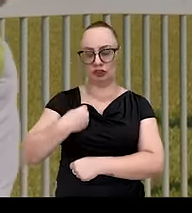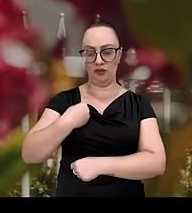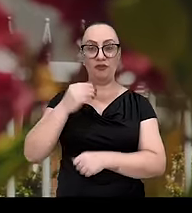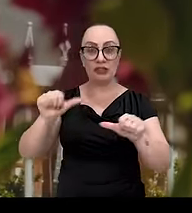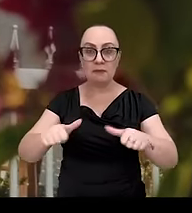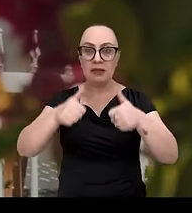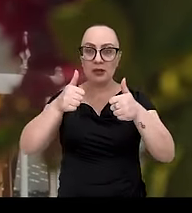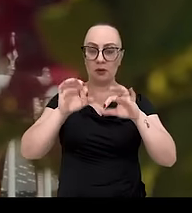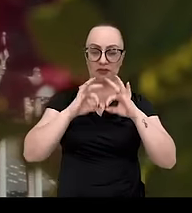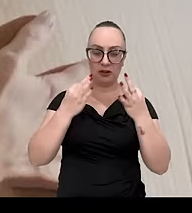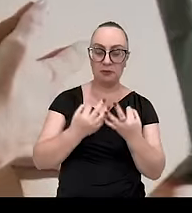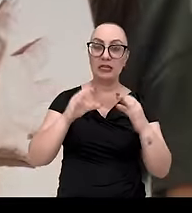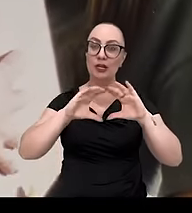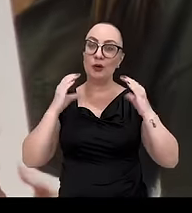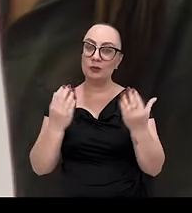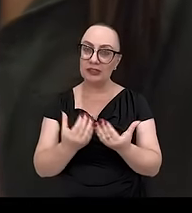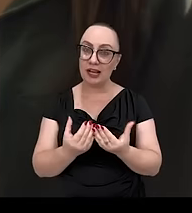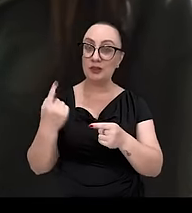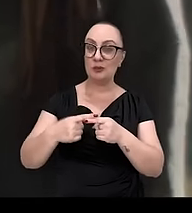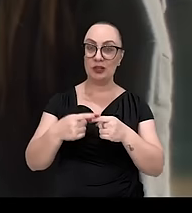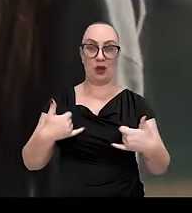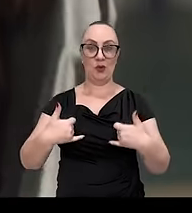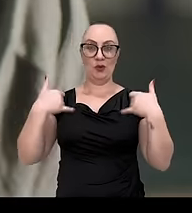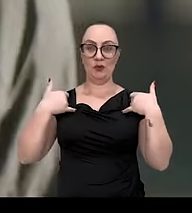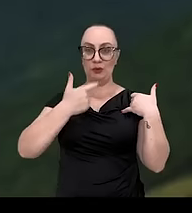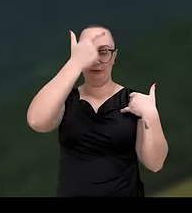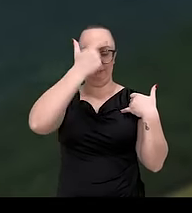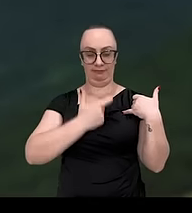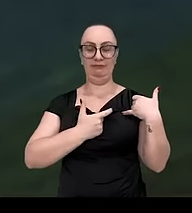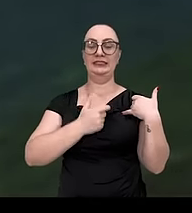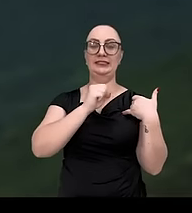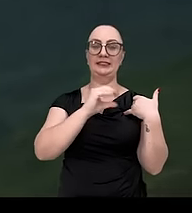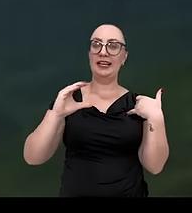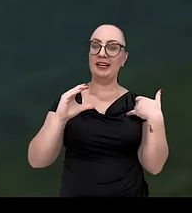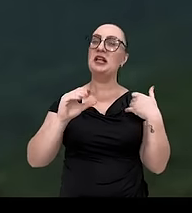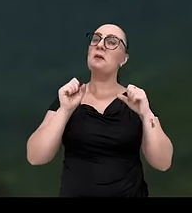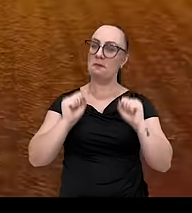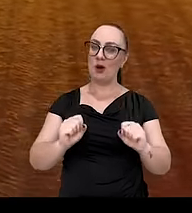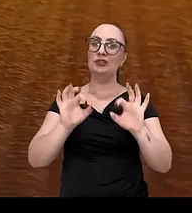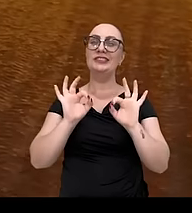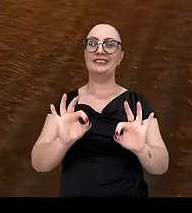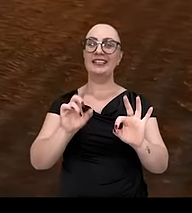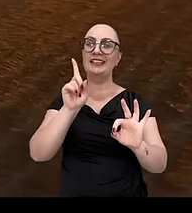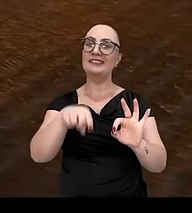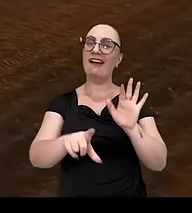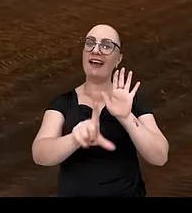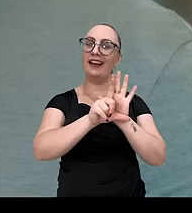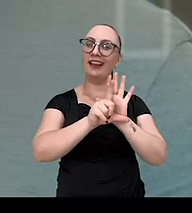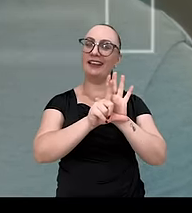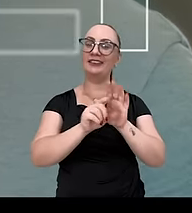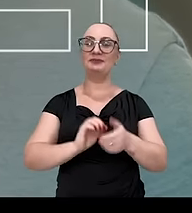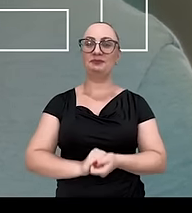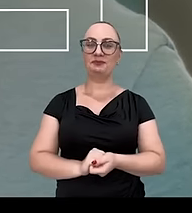vida melhor para sua família e sua comunidade. Porque o orgulho de ser catarinense, pode ter certeza,